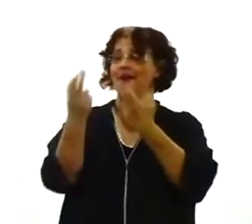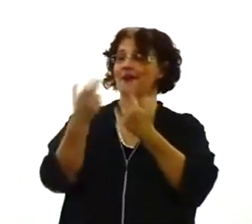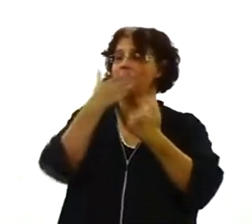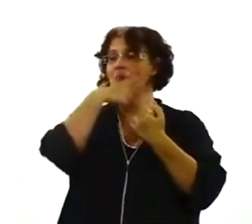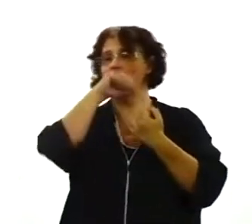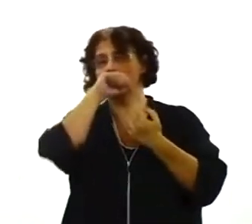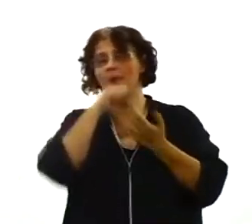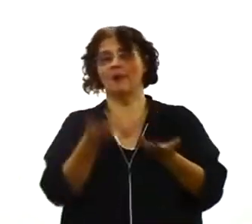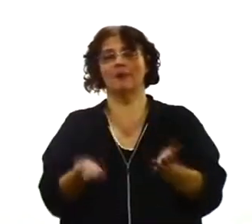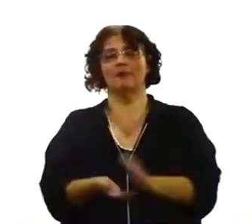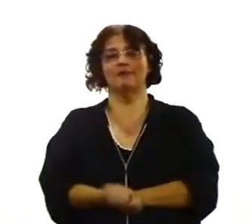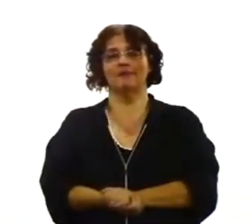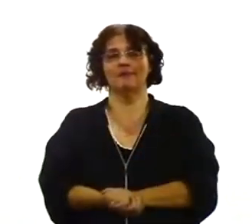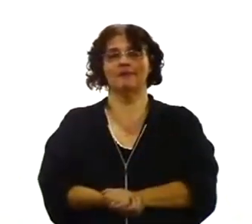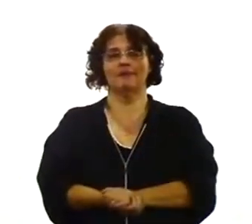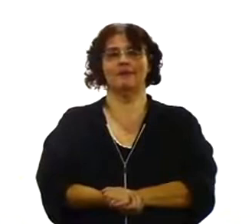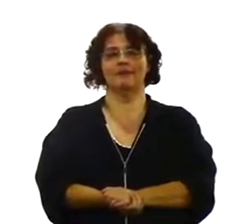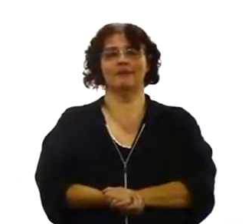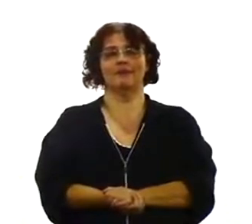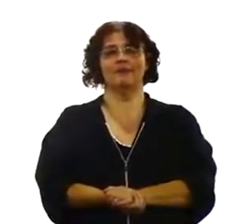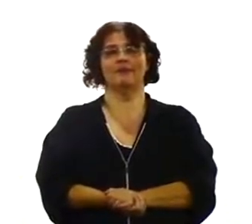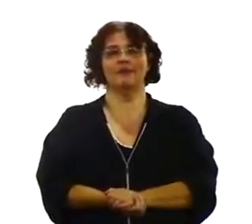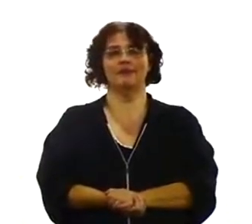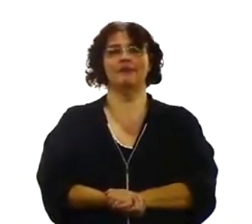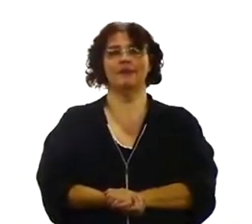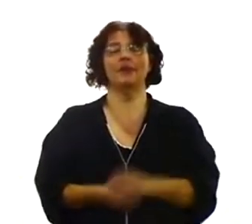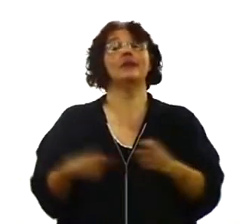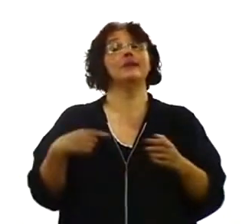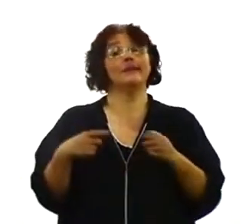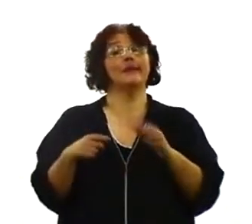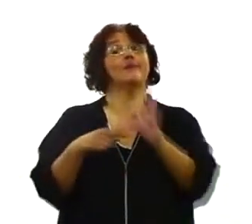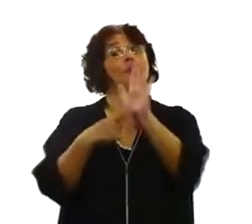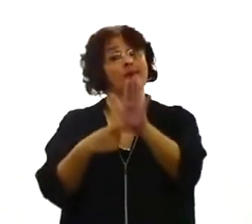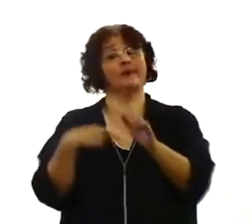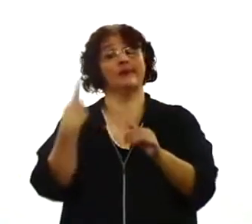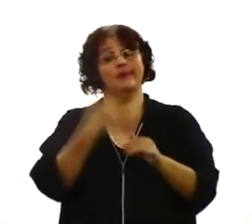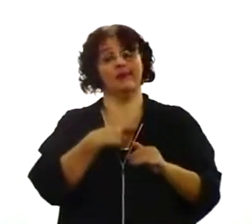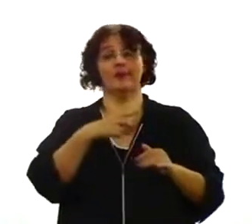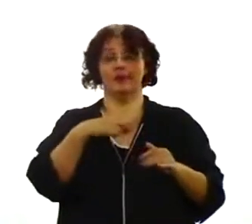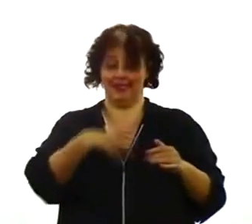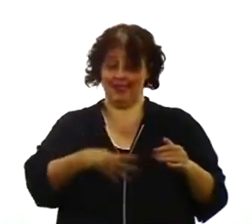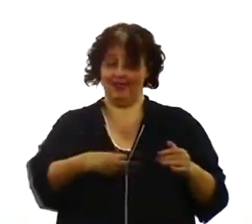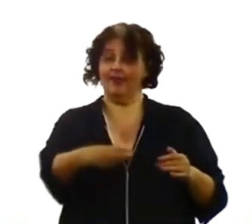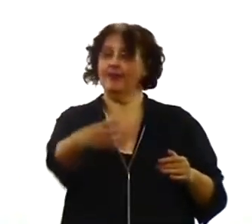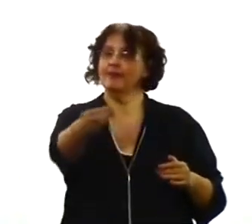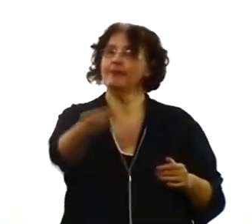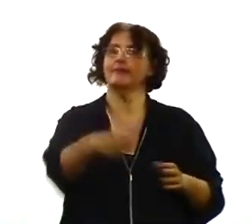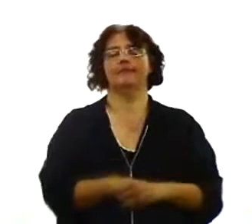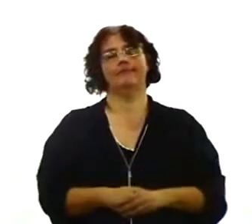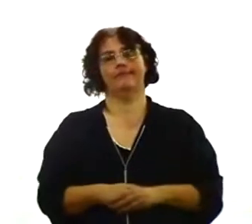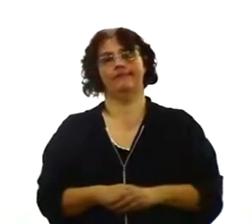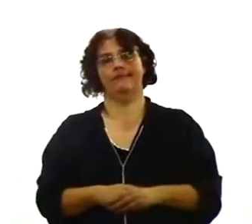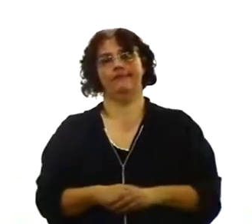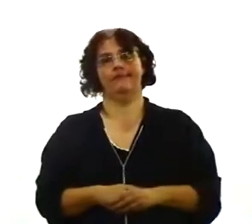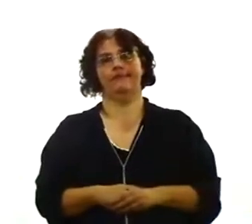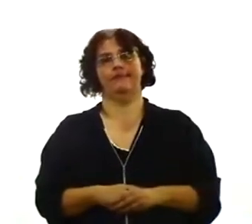pouquinho que nos mostra que nós temos uma herança genética. E que não para no nosso pai,